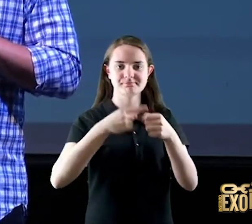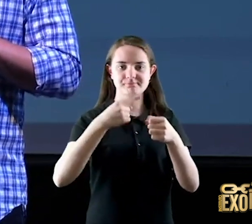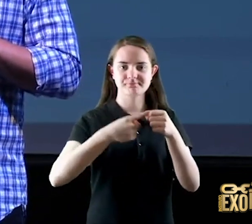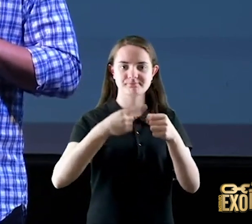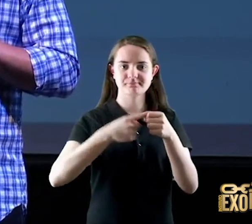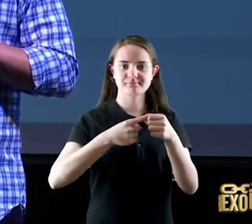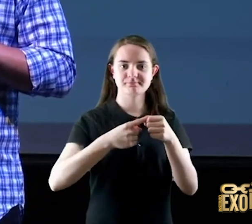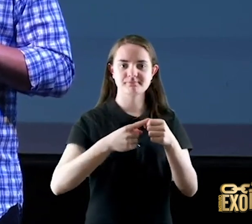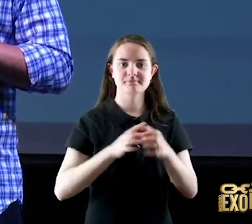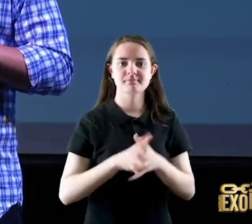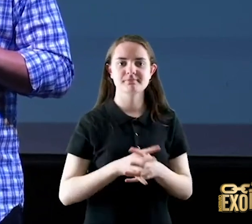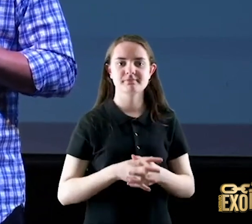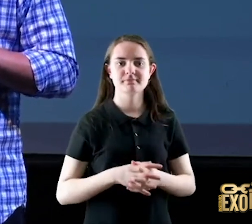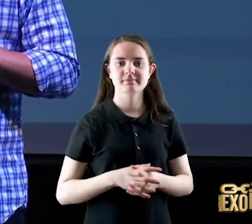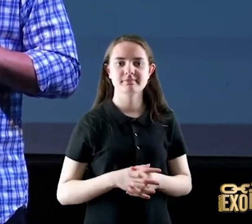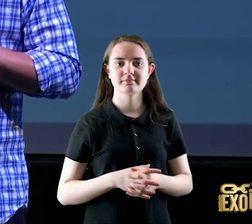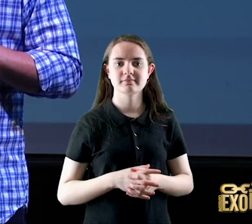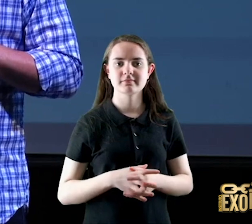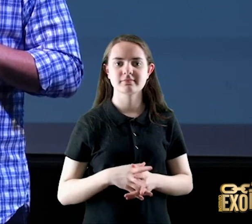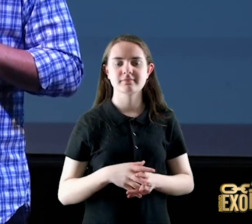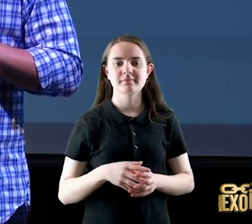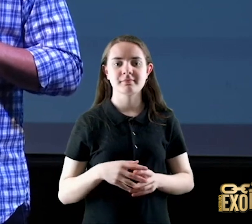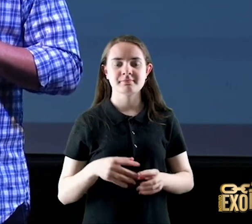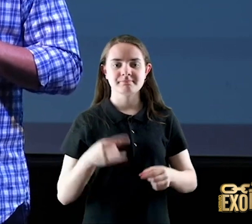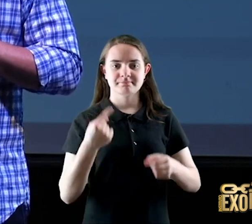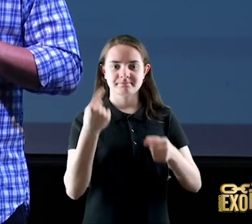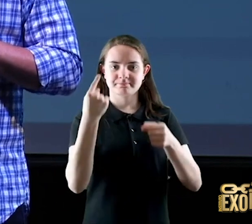nem Bethsaida nem Bethfajé